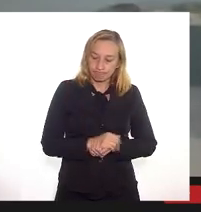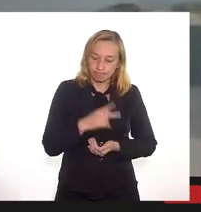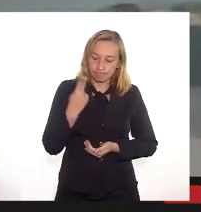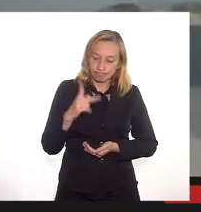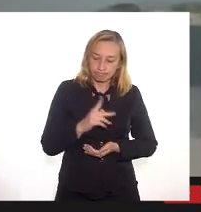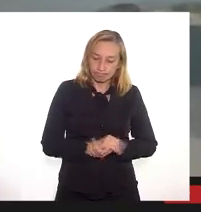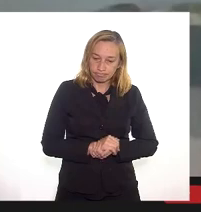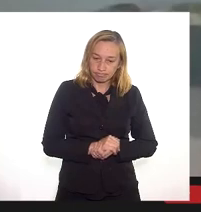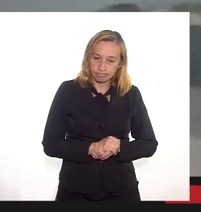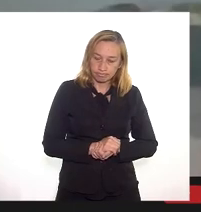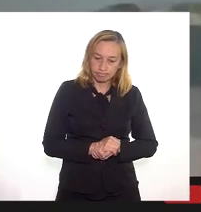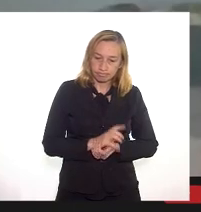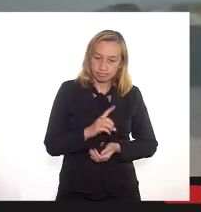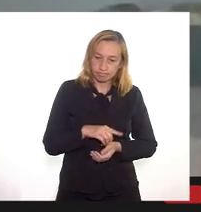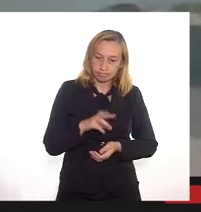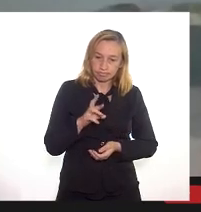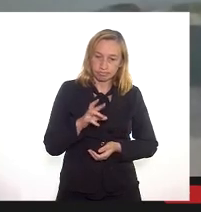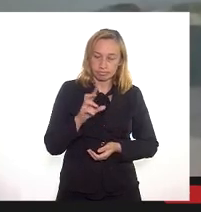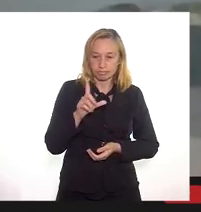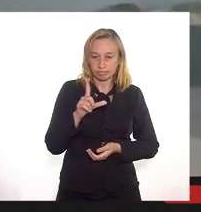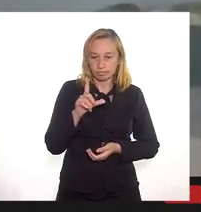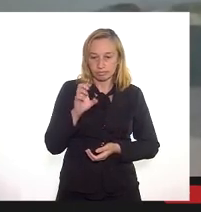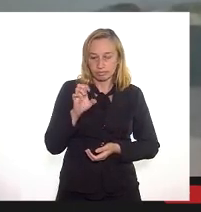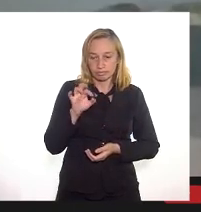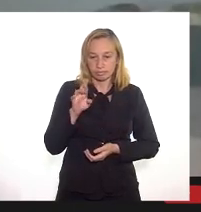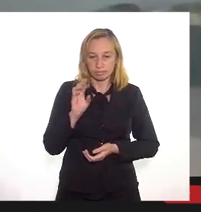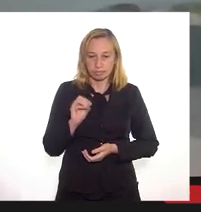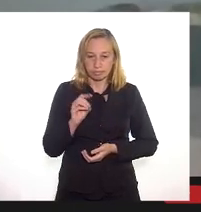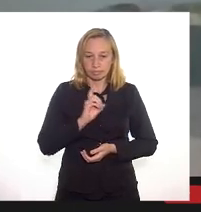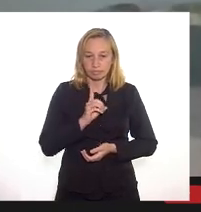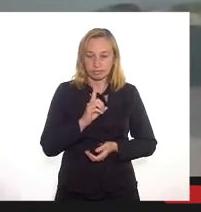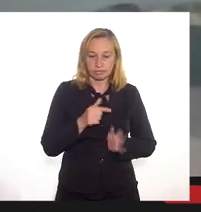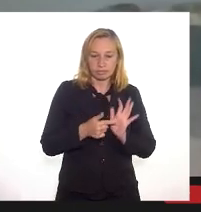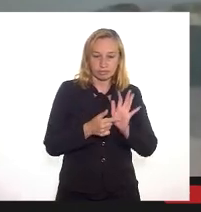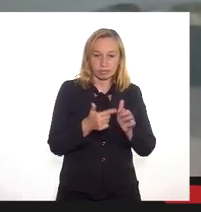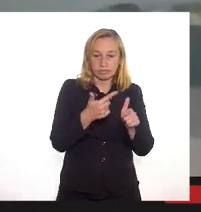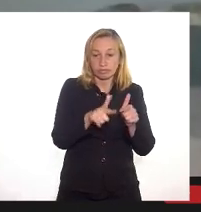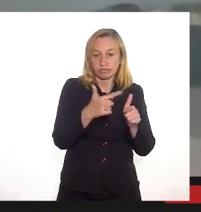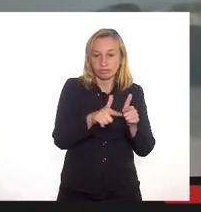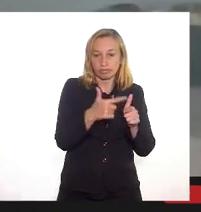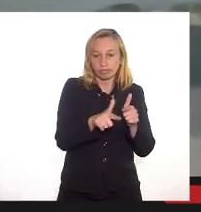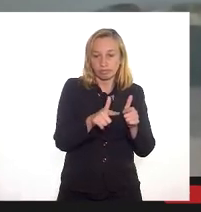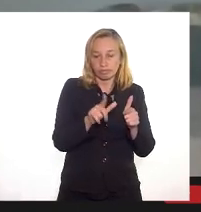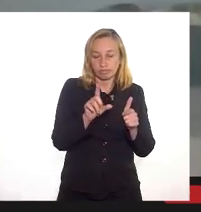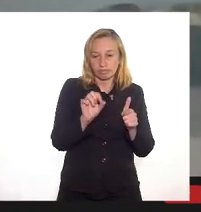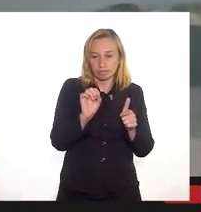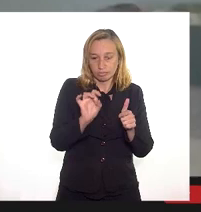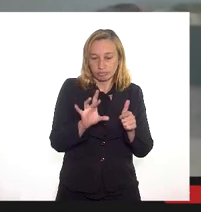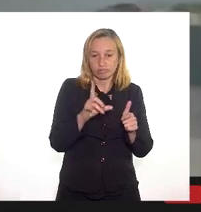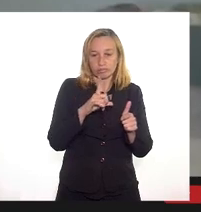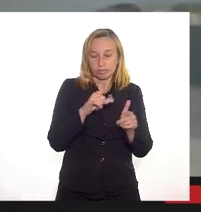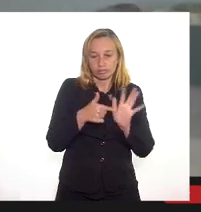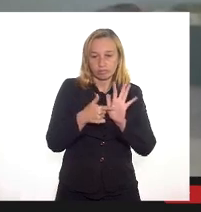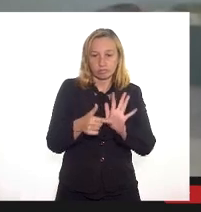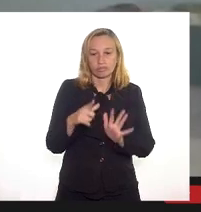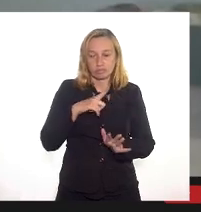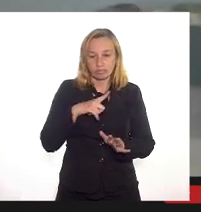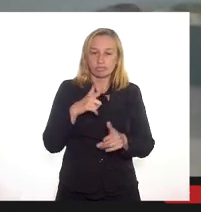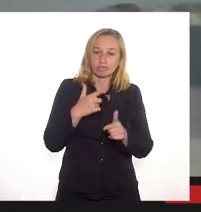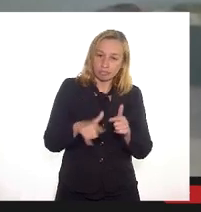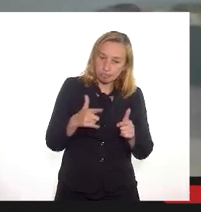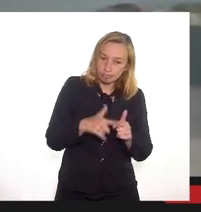dele o doutor Leandro não expôs o problema ele caracterizou que existe o problema do aterro